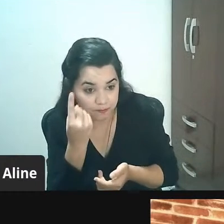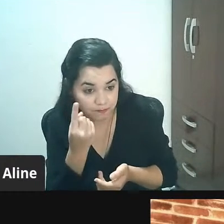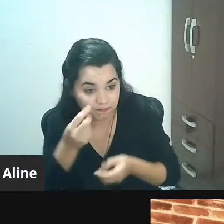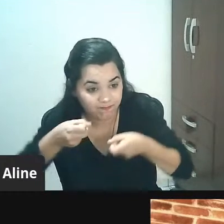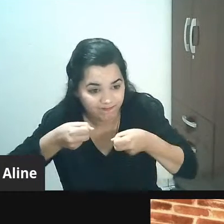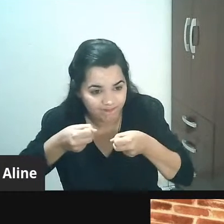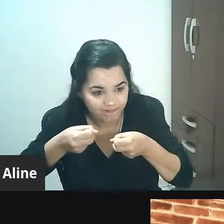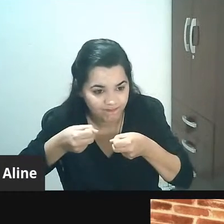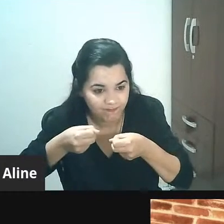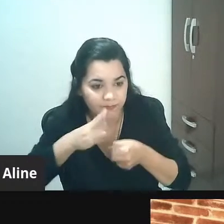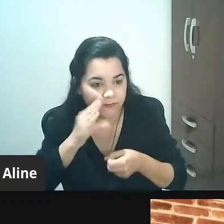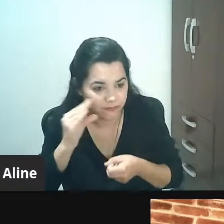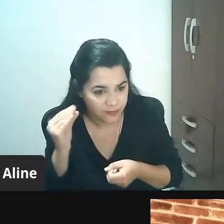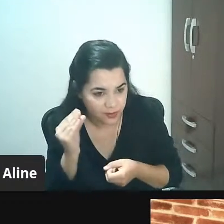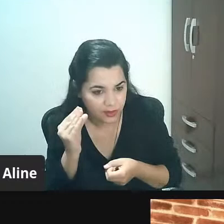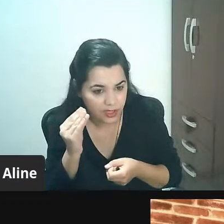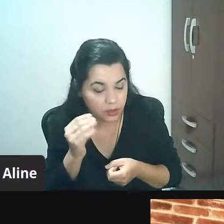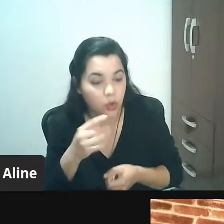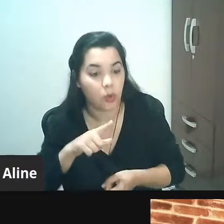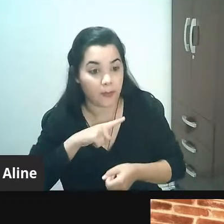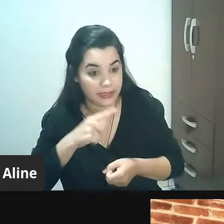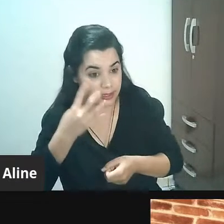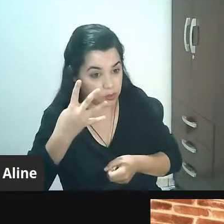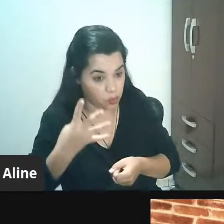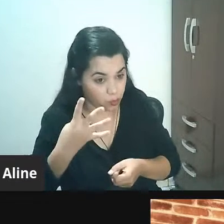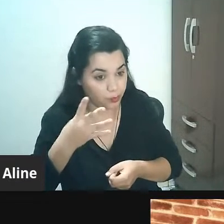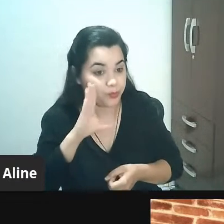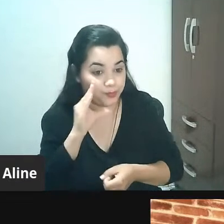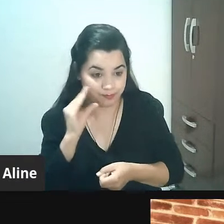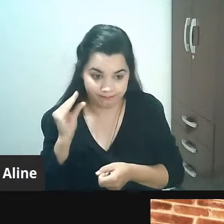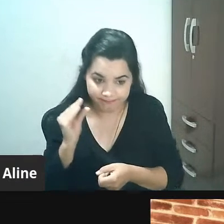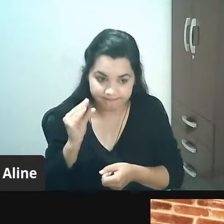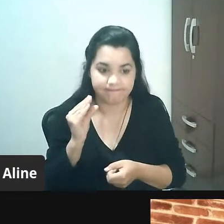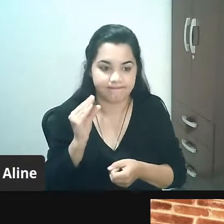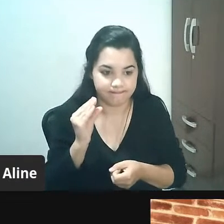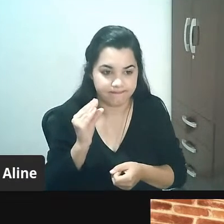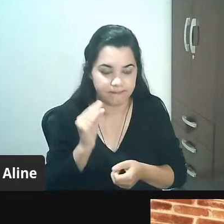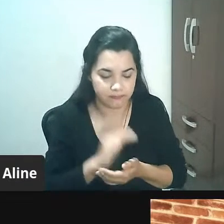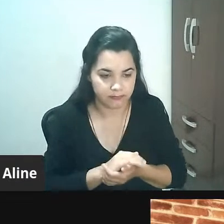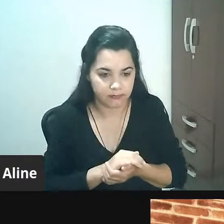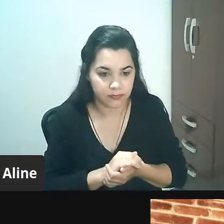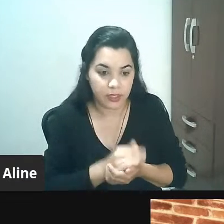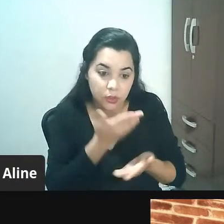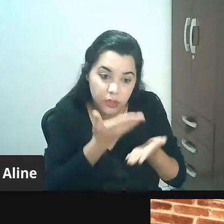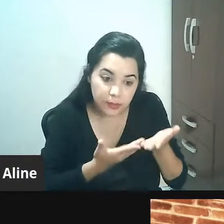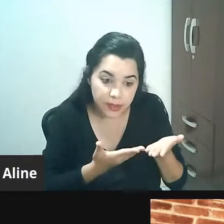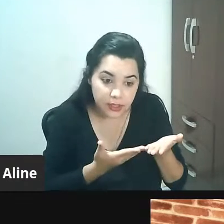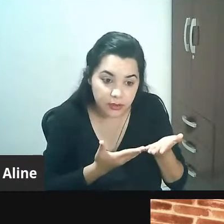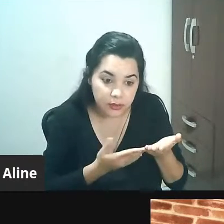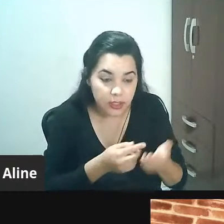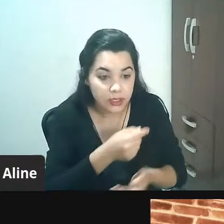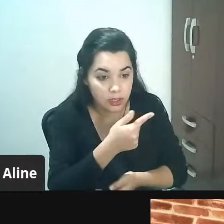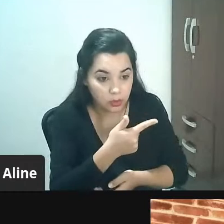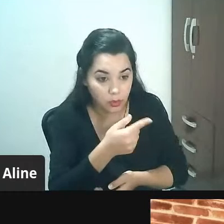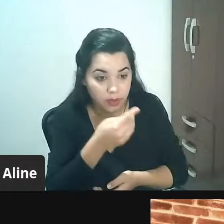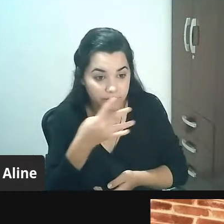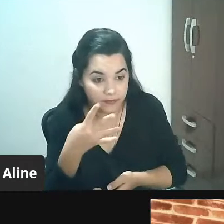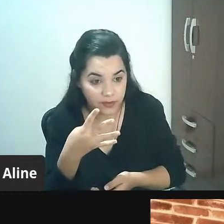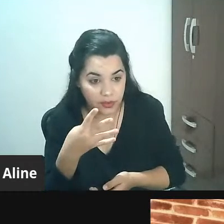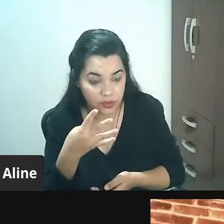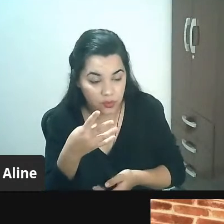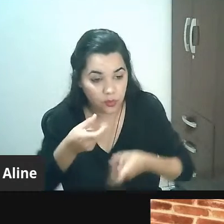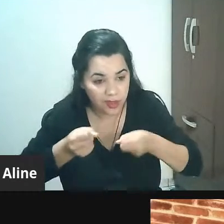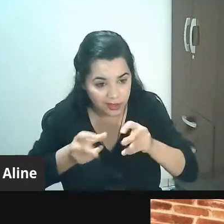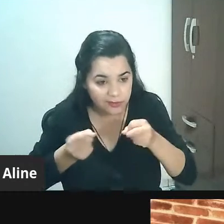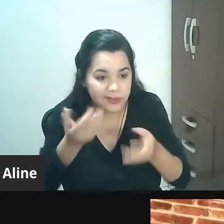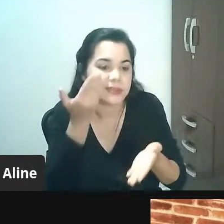vendedores você tem eu falo eu tenho 4 eu falo opa você está perdendo 6 vendas por dia 4 vendedores são 24 vendas perdidas por dia